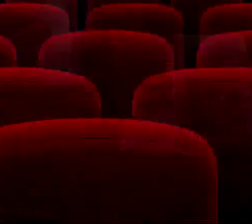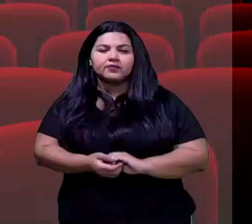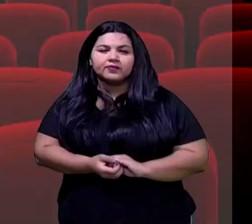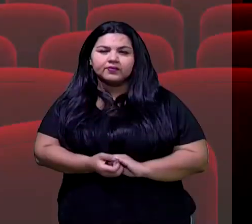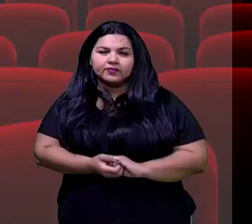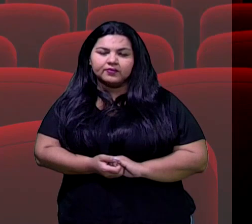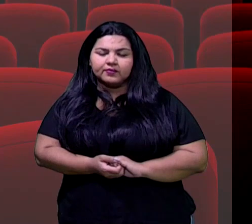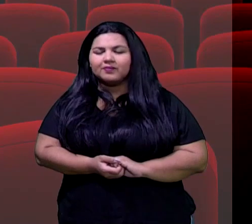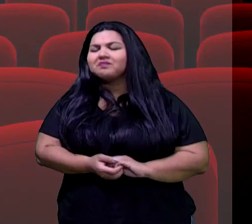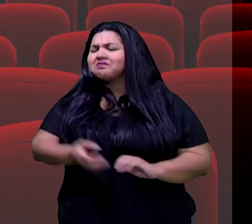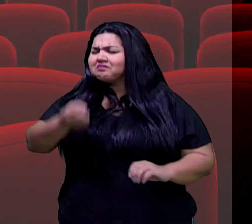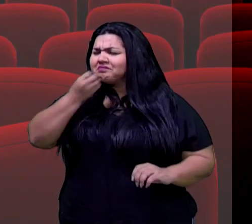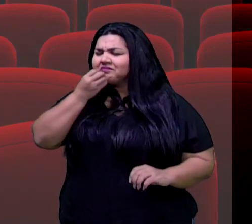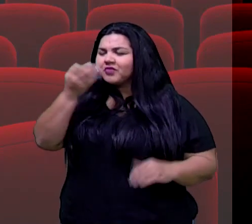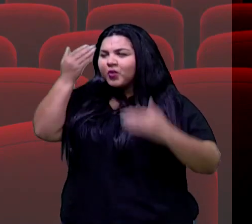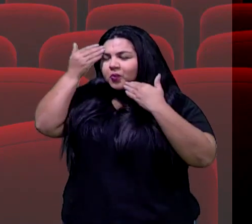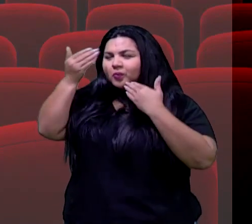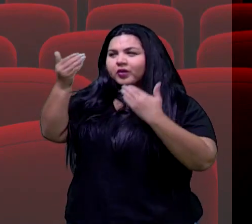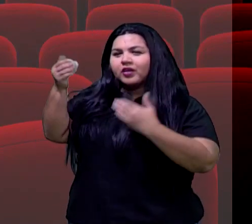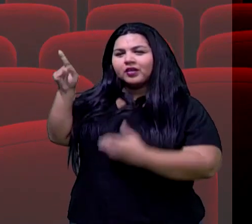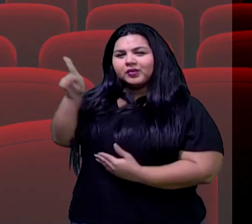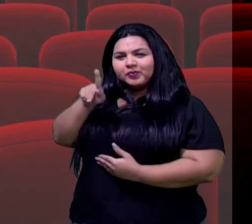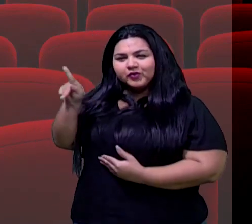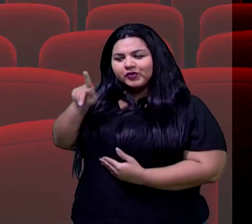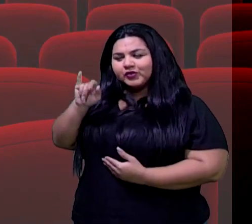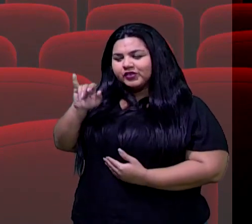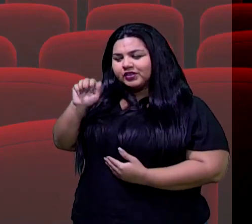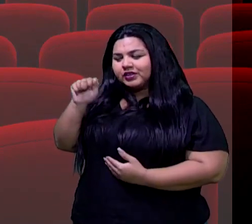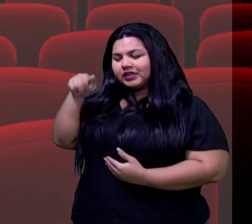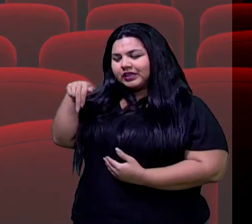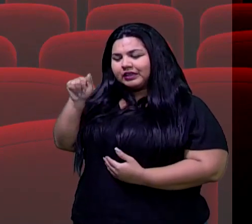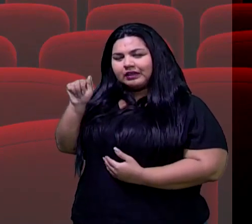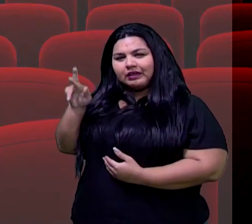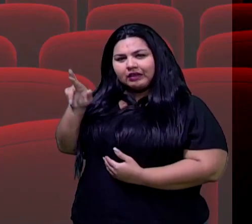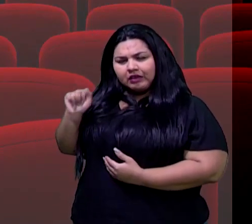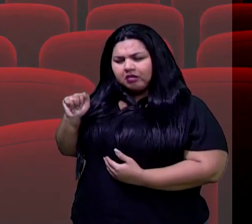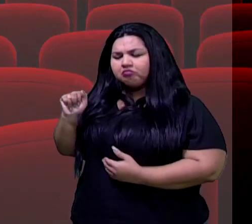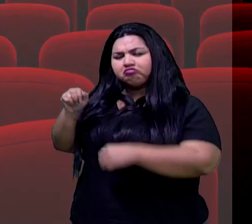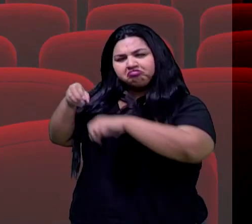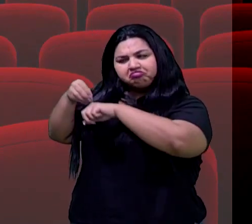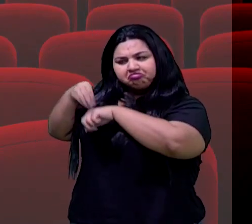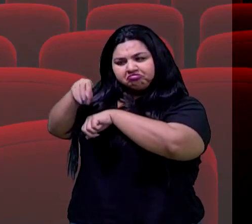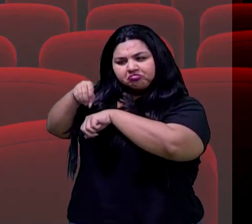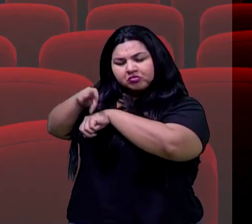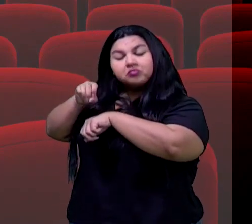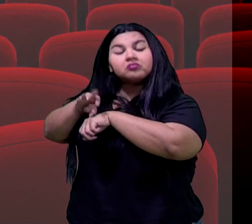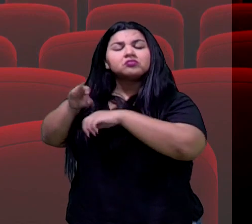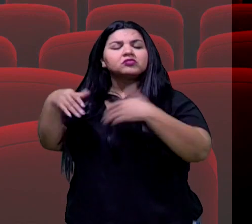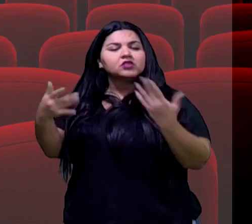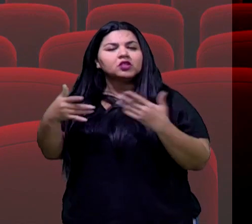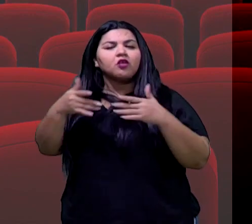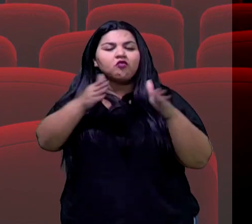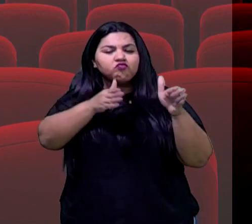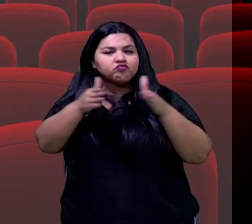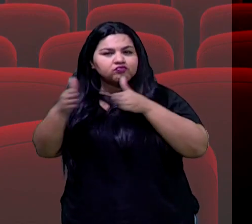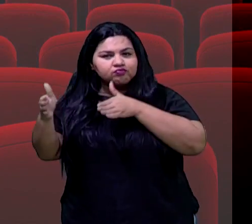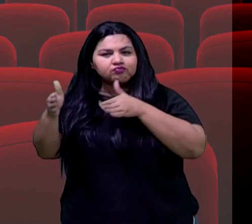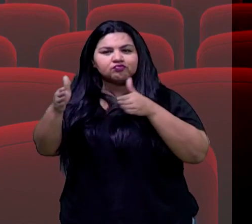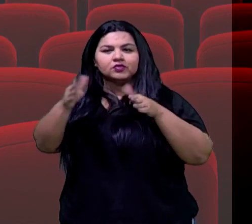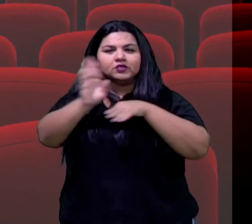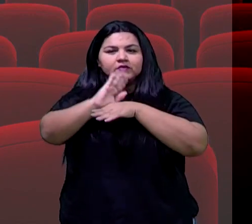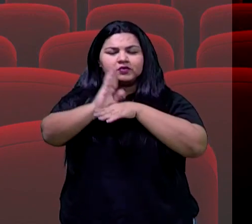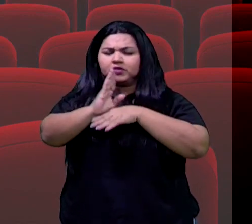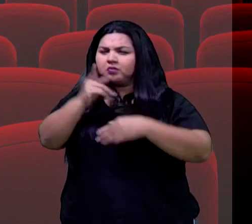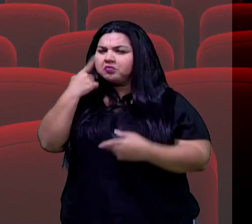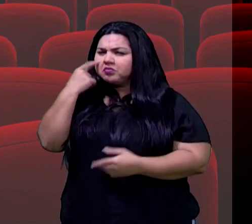Muito bem! Obrigada, professora Yanara, por contribuir, trazendo aí filmes e séries. E tem uma coisa que é interessante na fala da